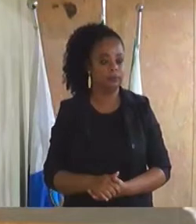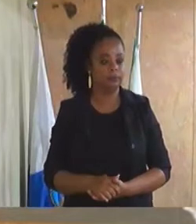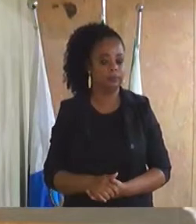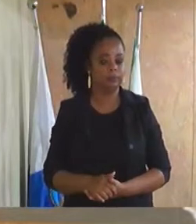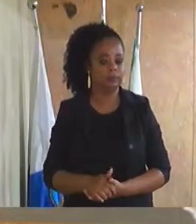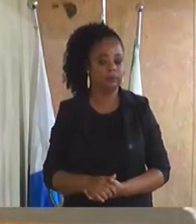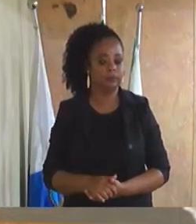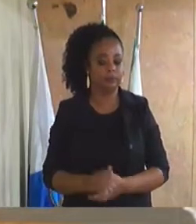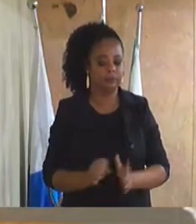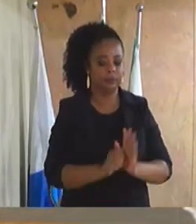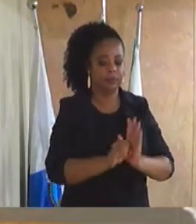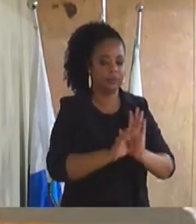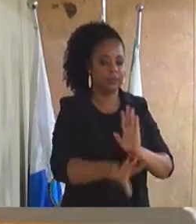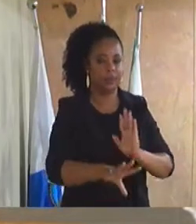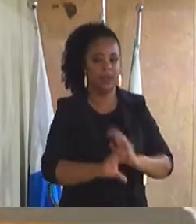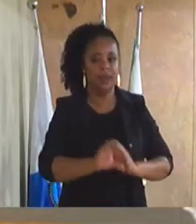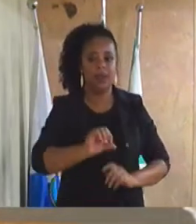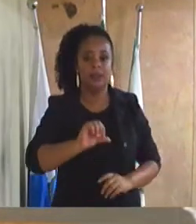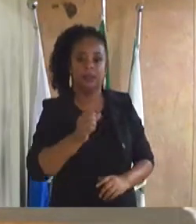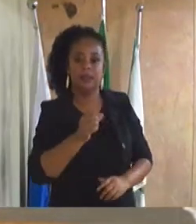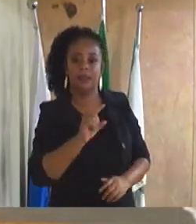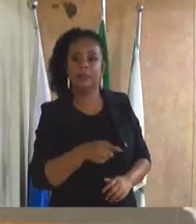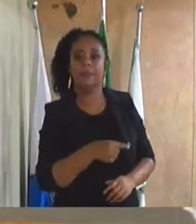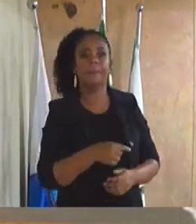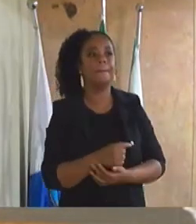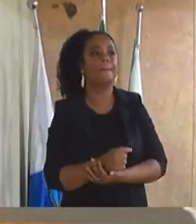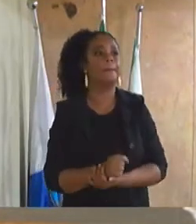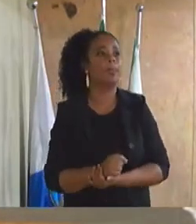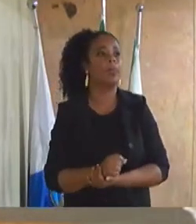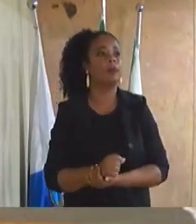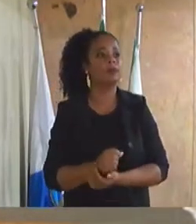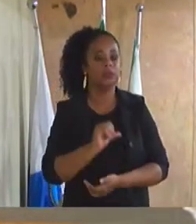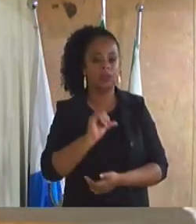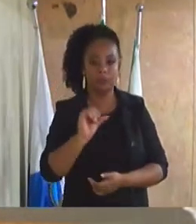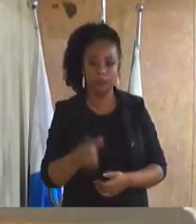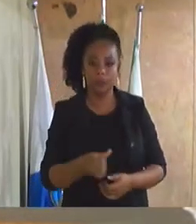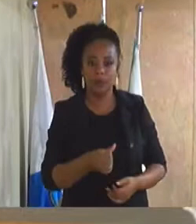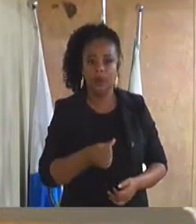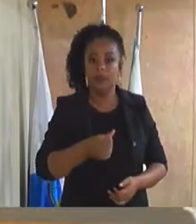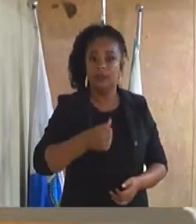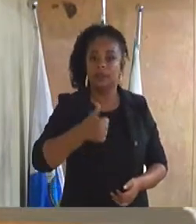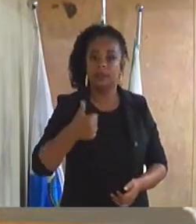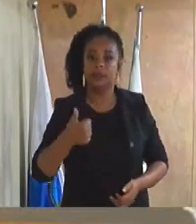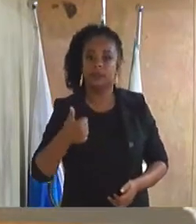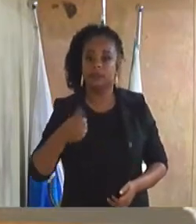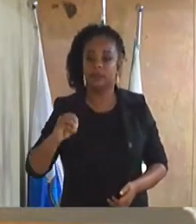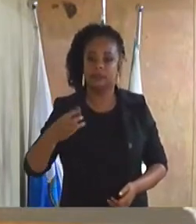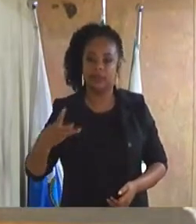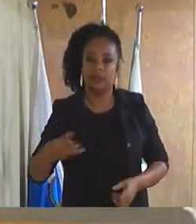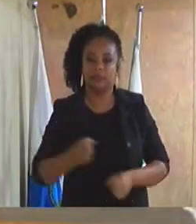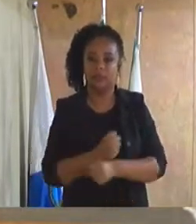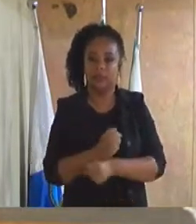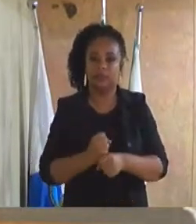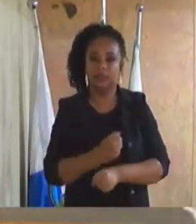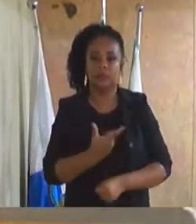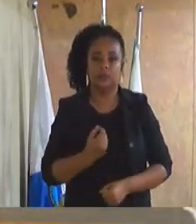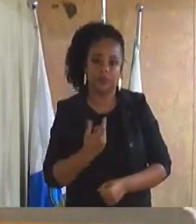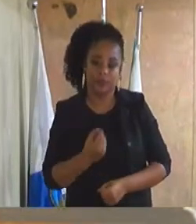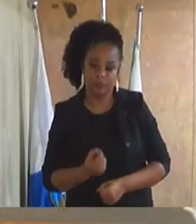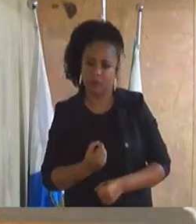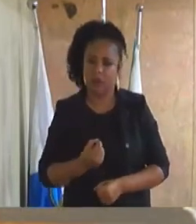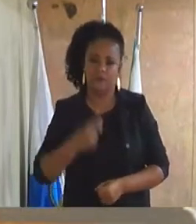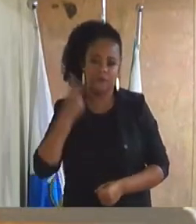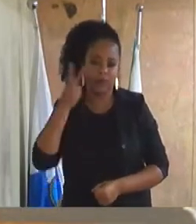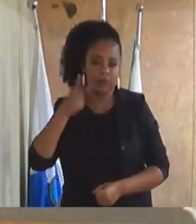Indicação nº 6.103, 2020, da Excelentíssima Senhora